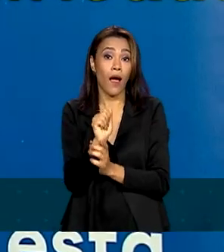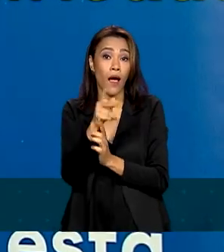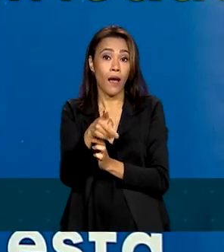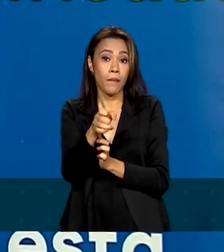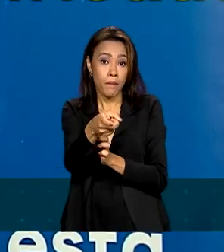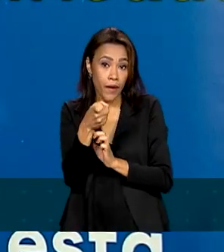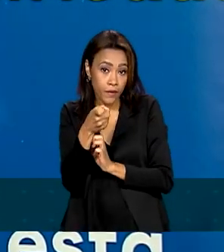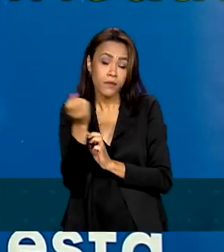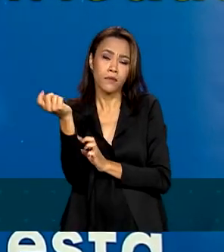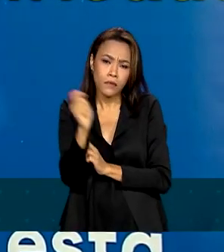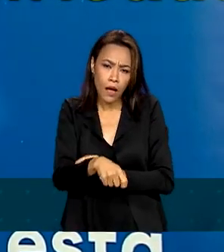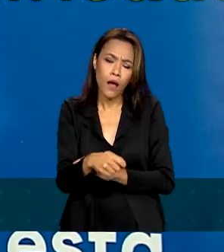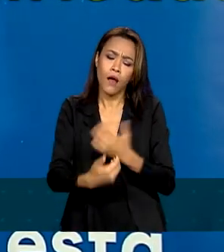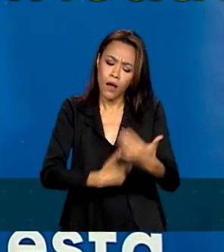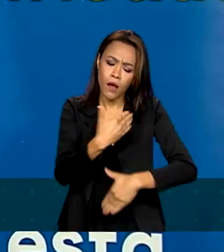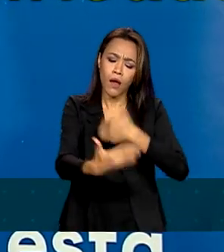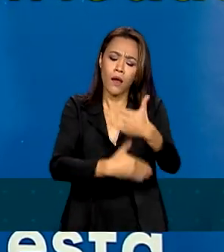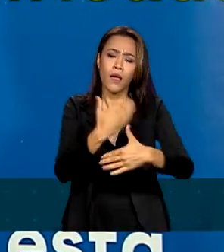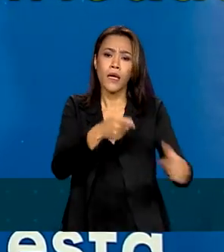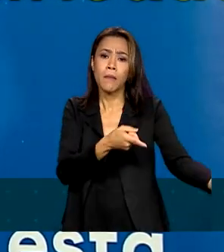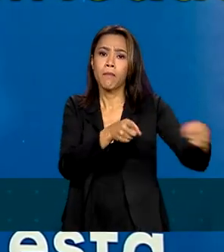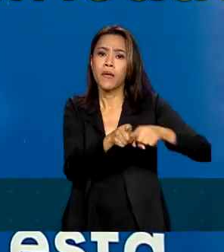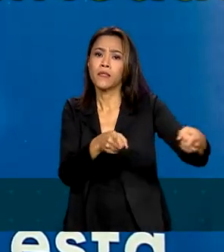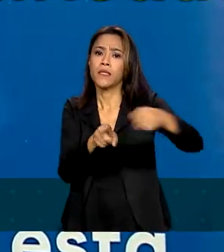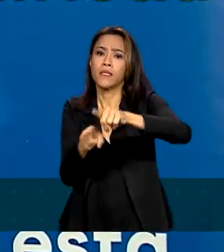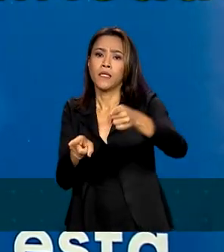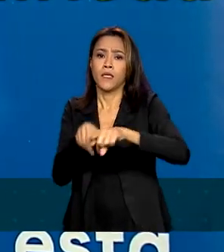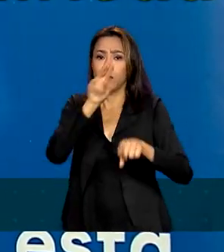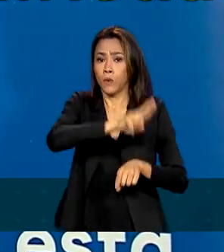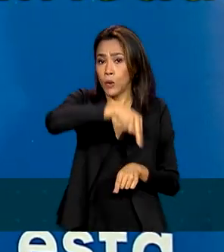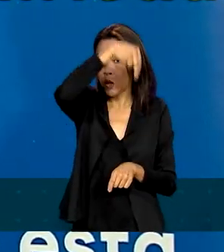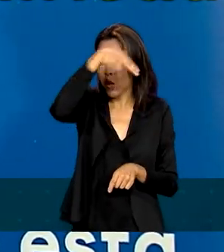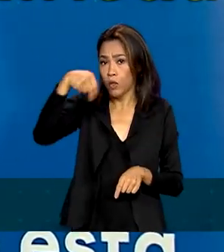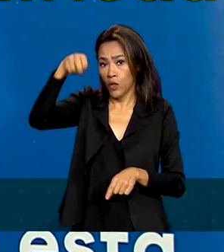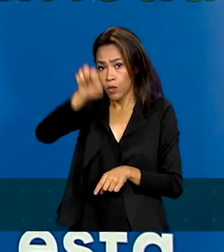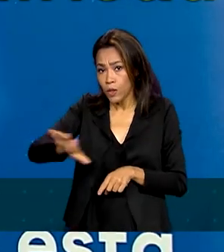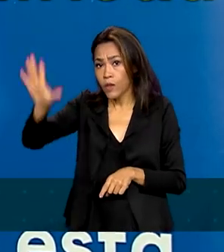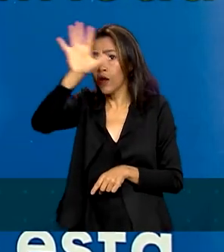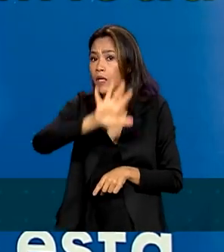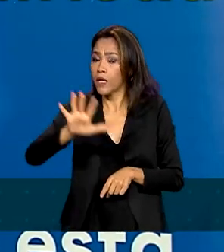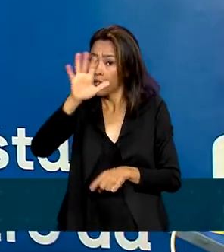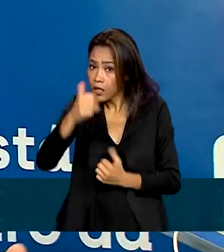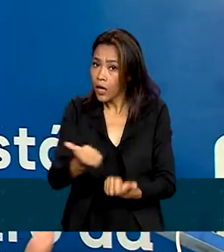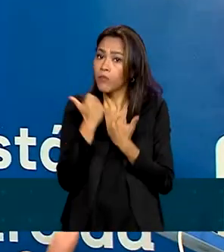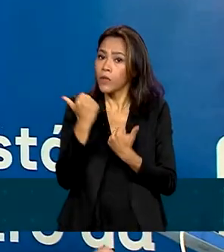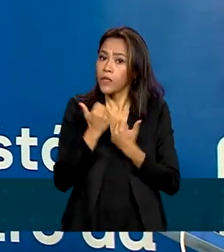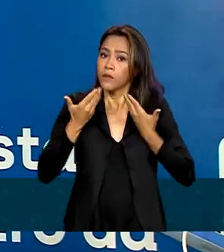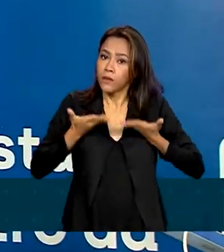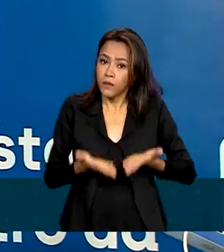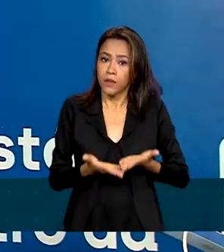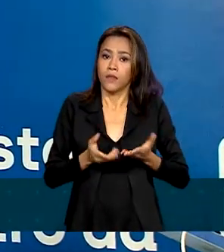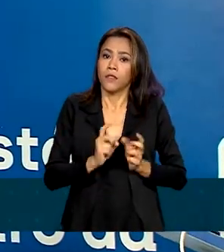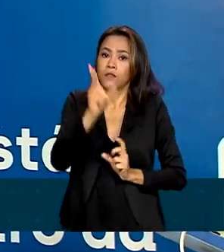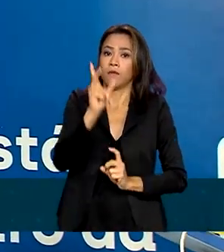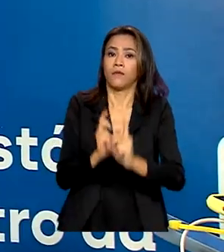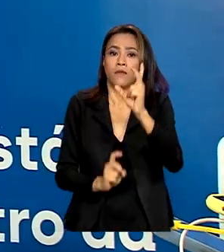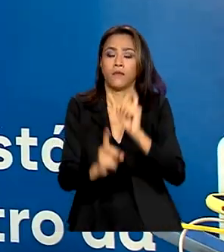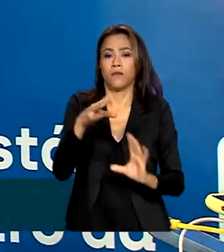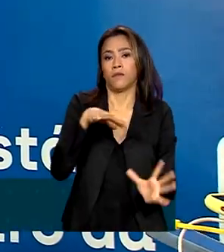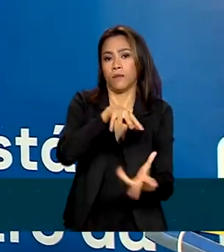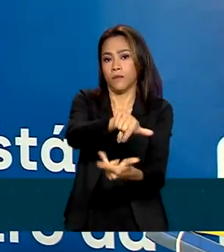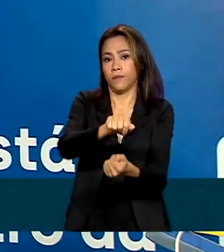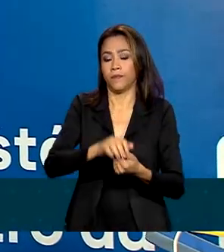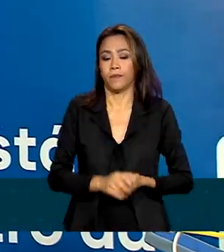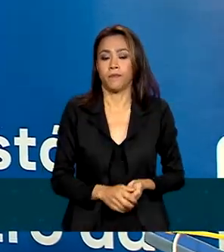melhor participação dos estados das regiões norte e nordeste no conjunto das exportações. Quando você olha para a geografia,